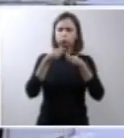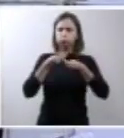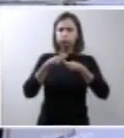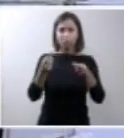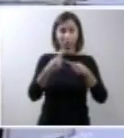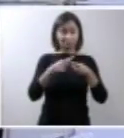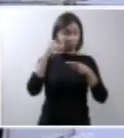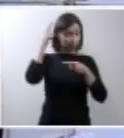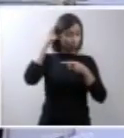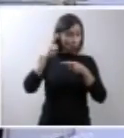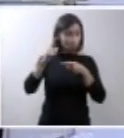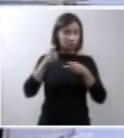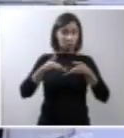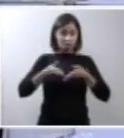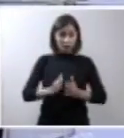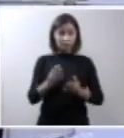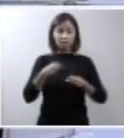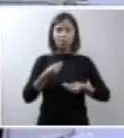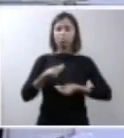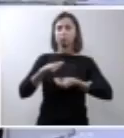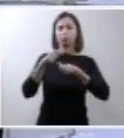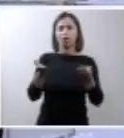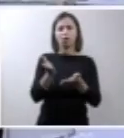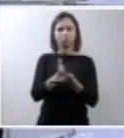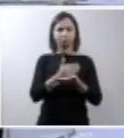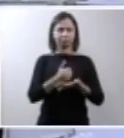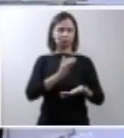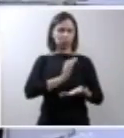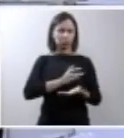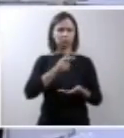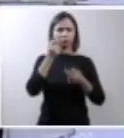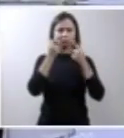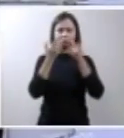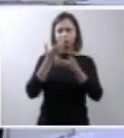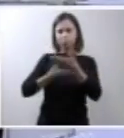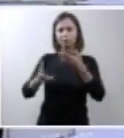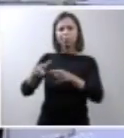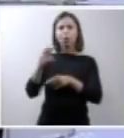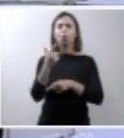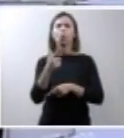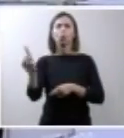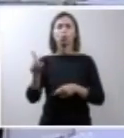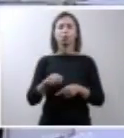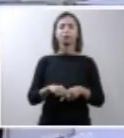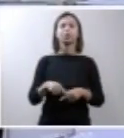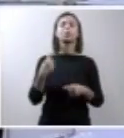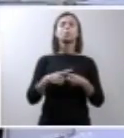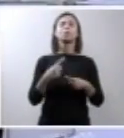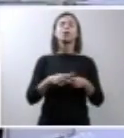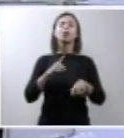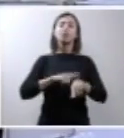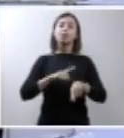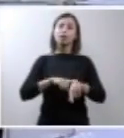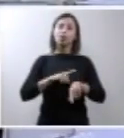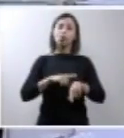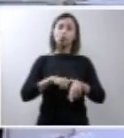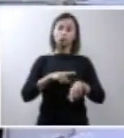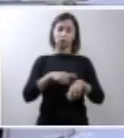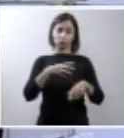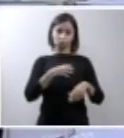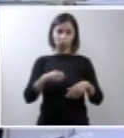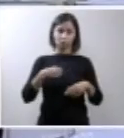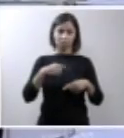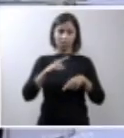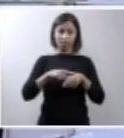legislação vigente na época que exigia a definição da morte encefálica do paciente antes da retirada dos